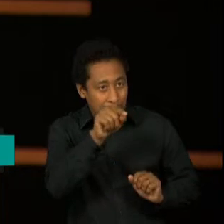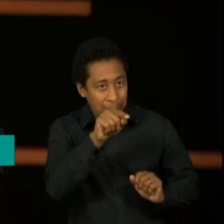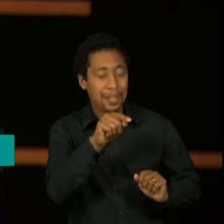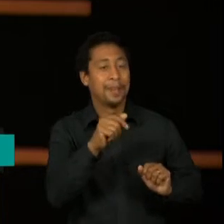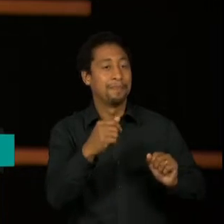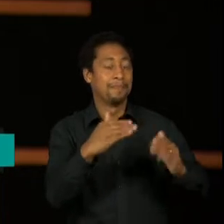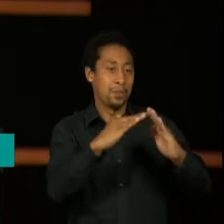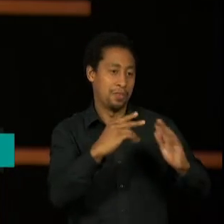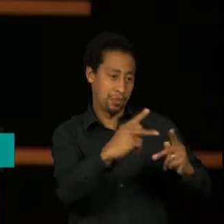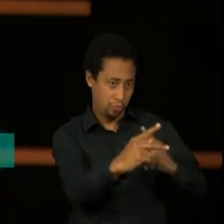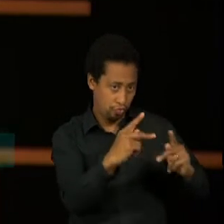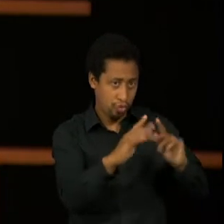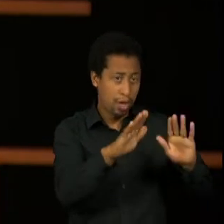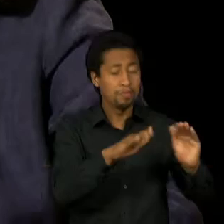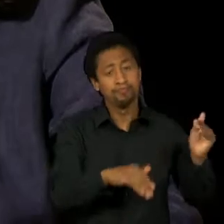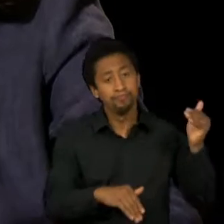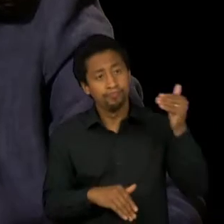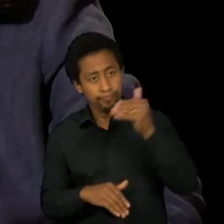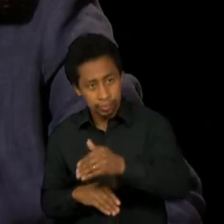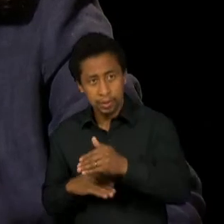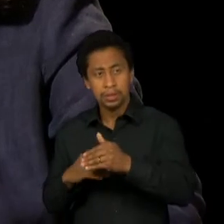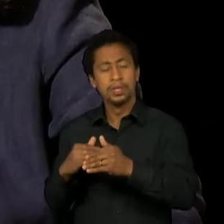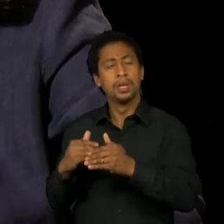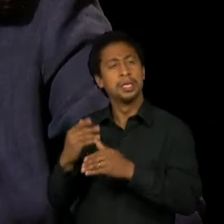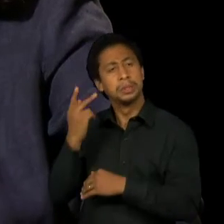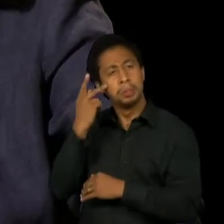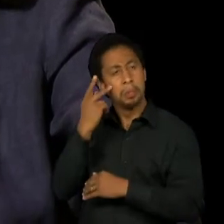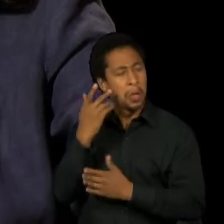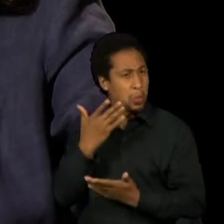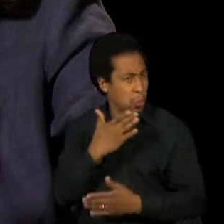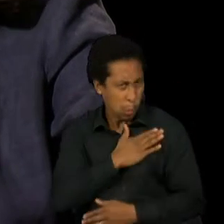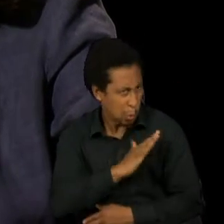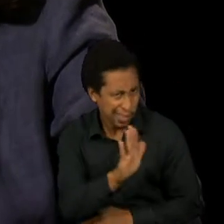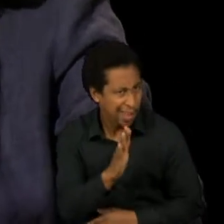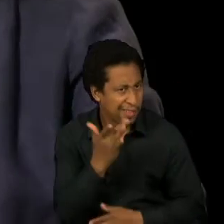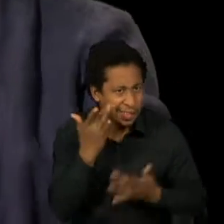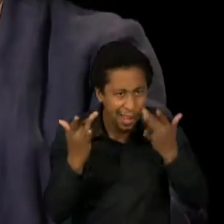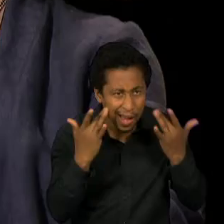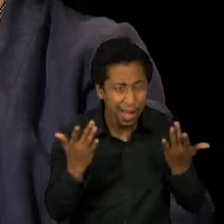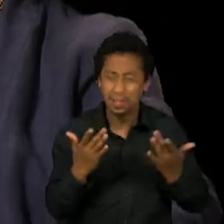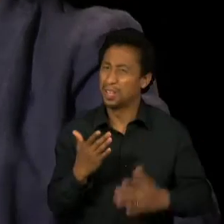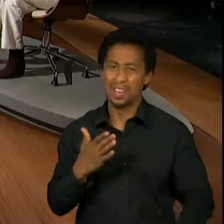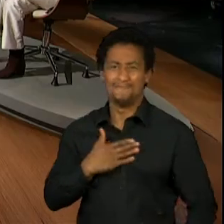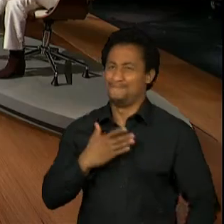ao teatro, mas não gostava de assistir peças infantis. Detestava, Cris.